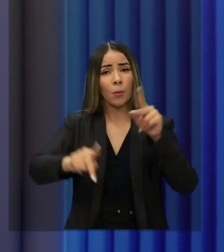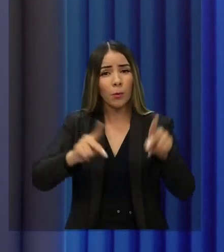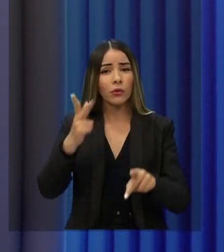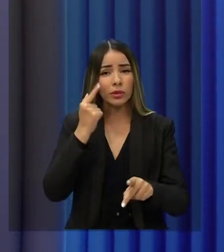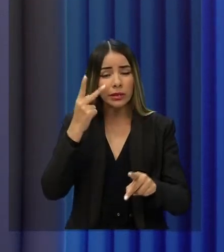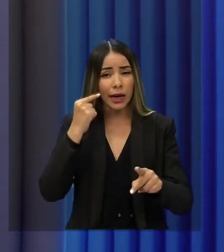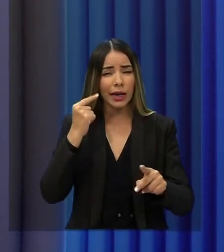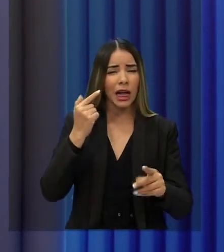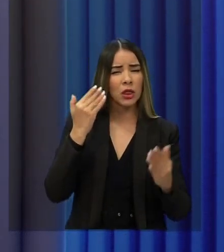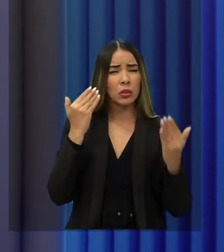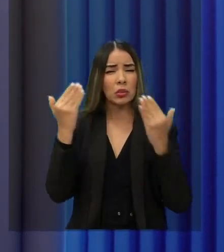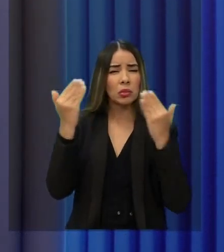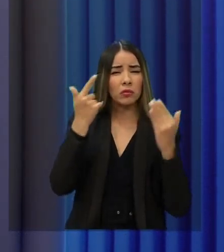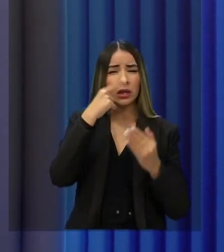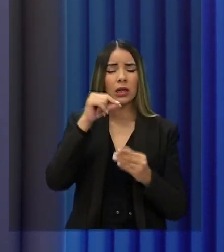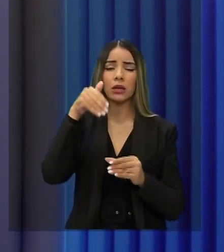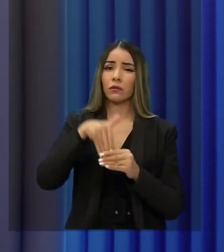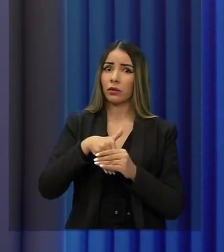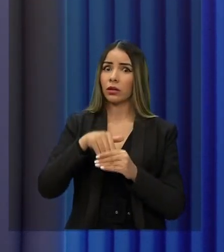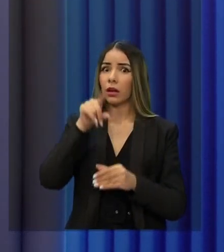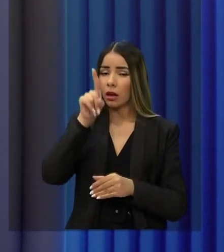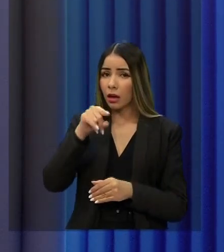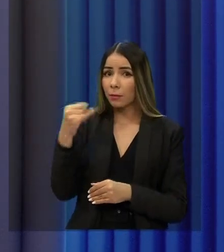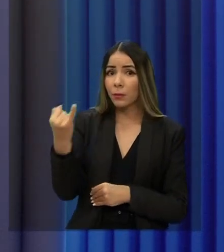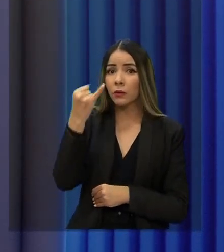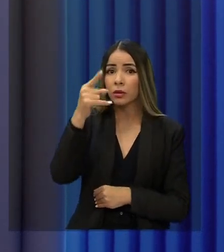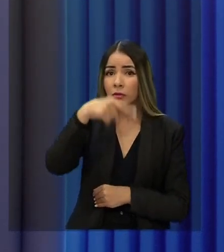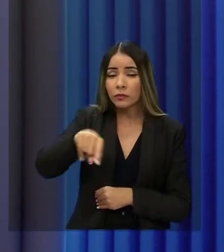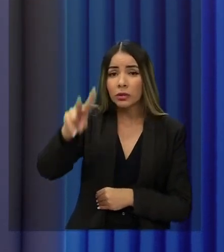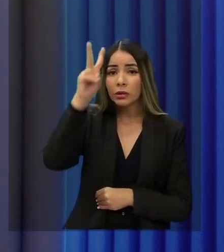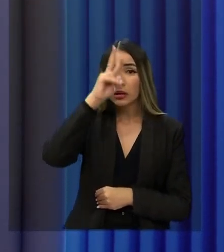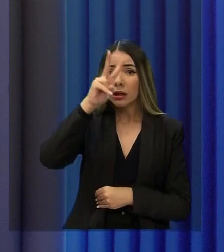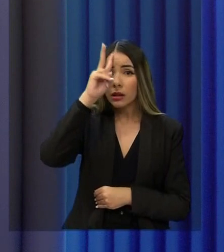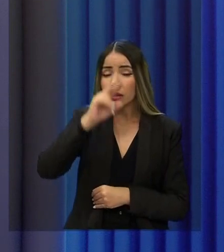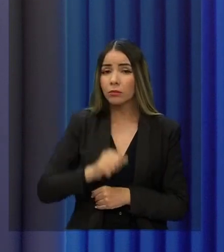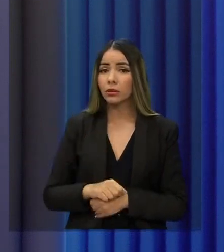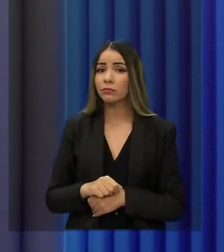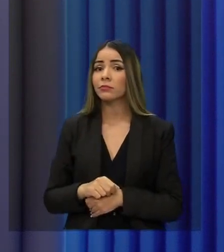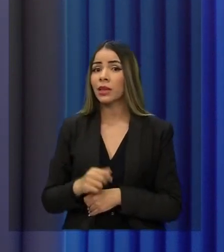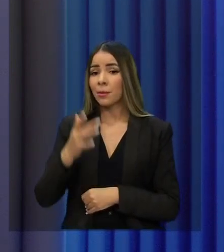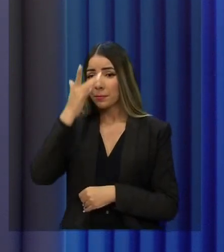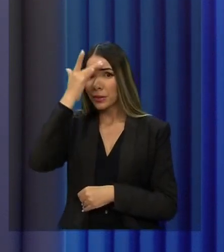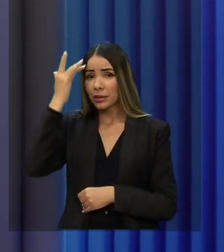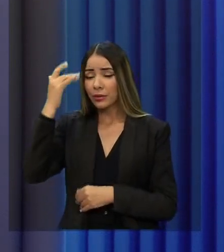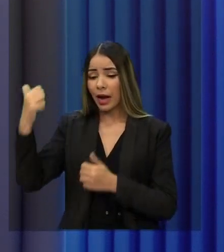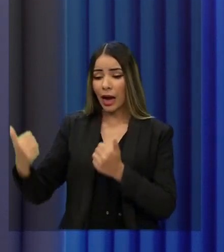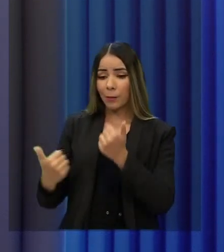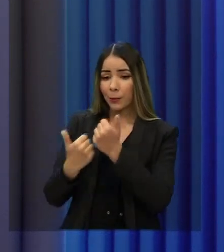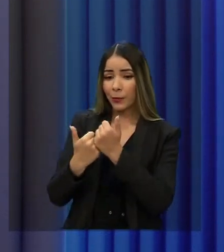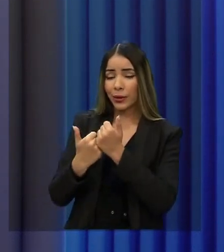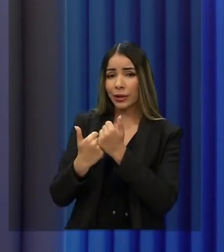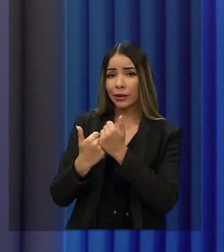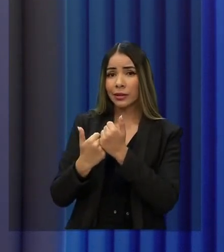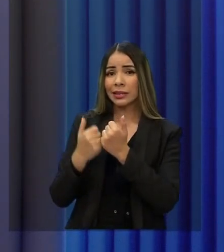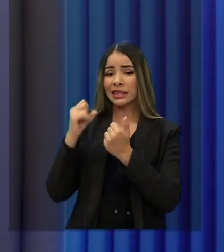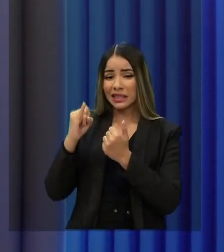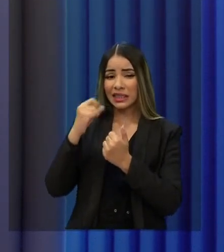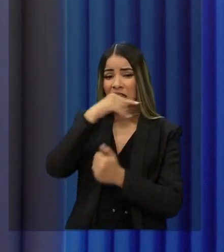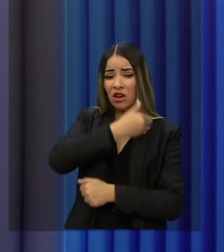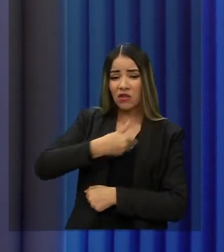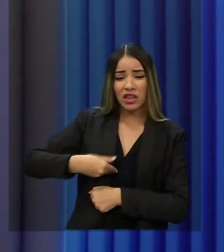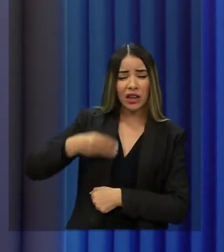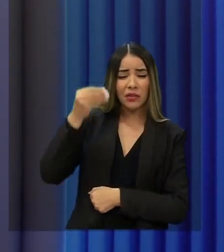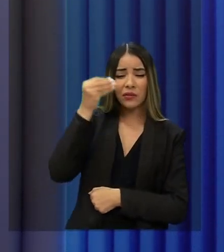votar. É muito importante que você lembre, o padrinho político vem, pede o voto, mas se o governador for fraco,